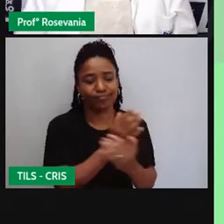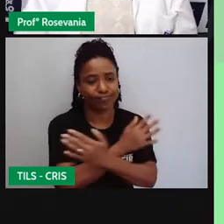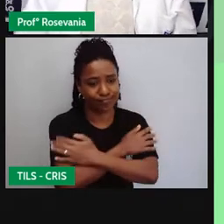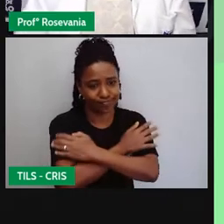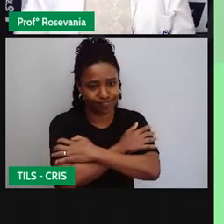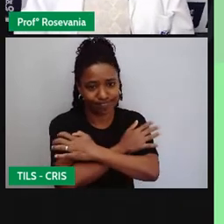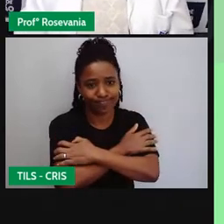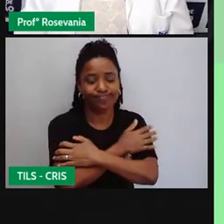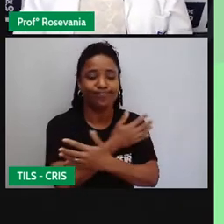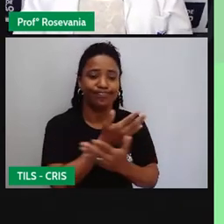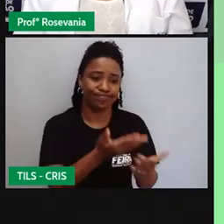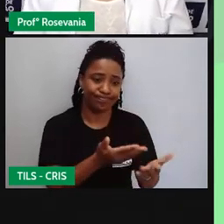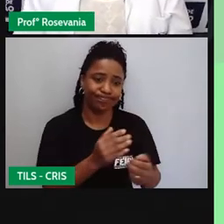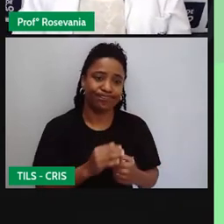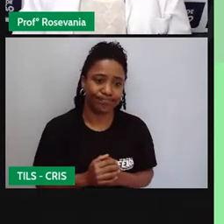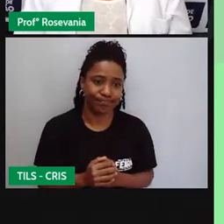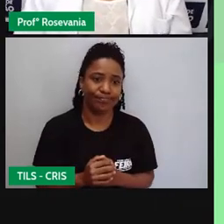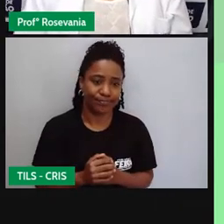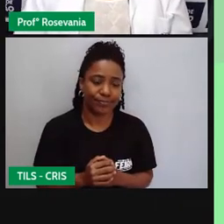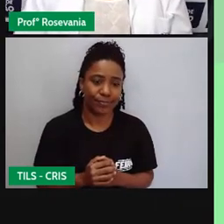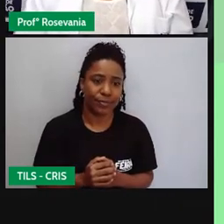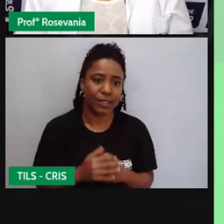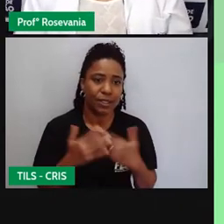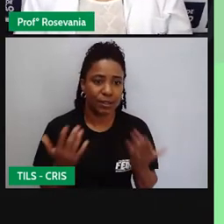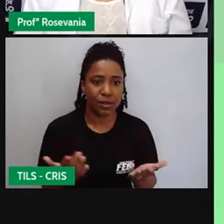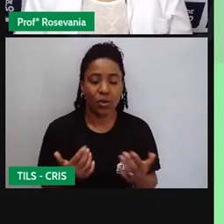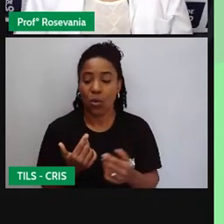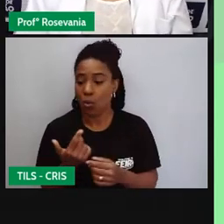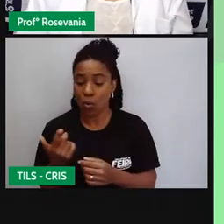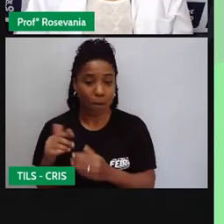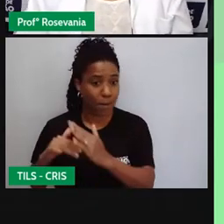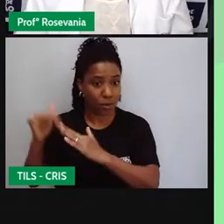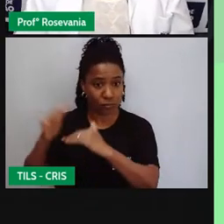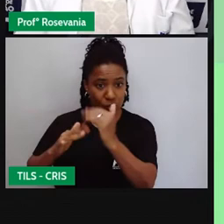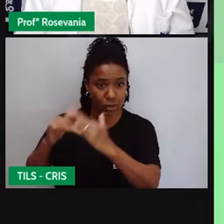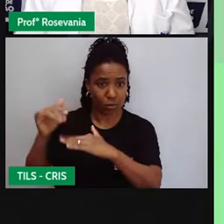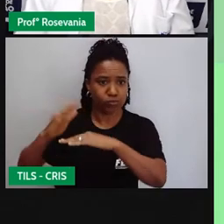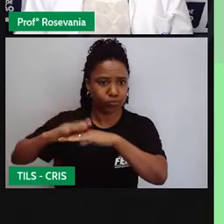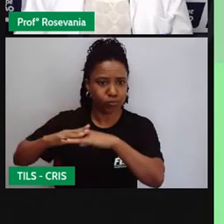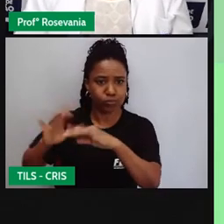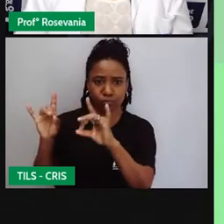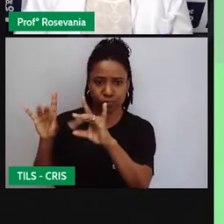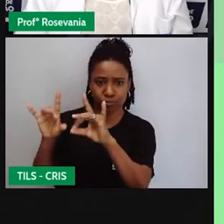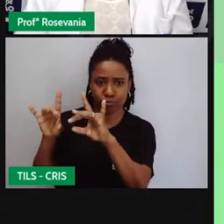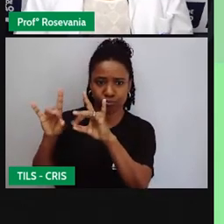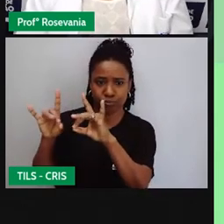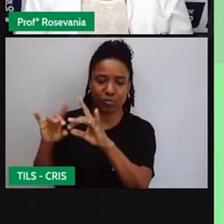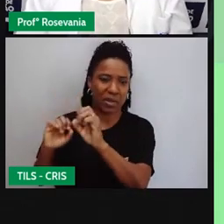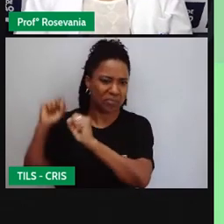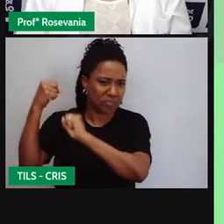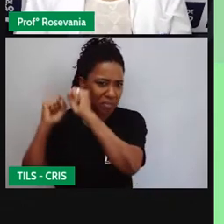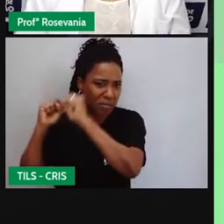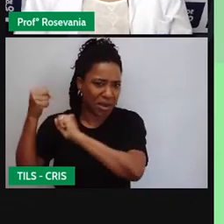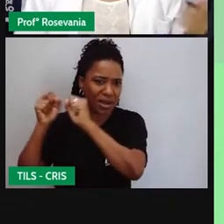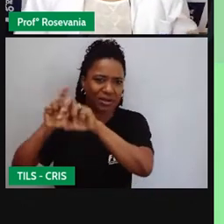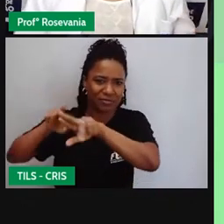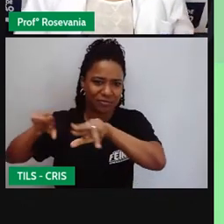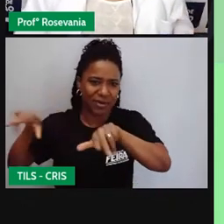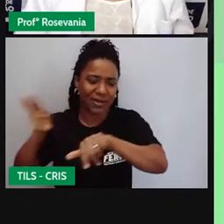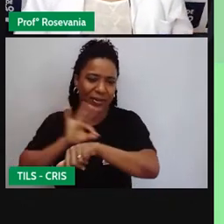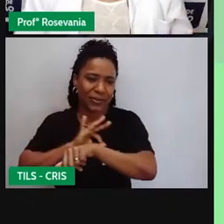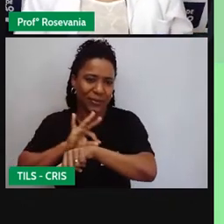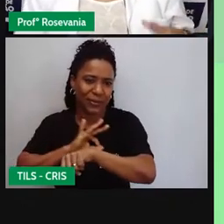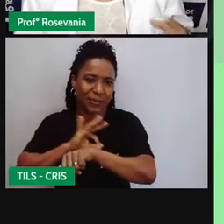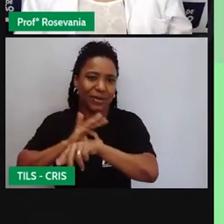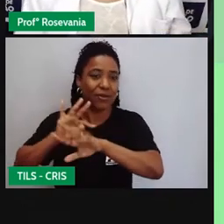infelizmente, ficou desempregado. E aí foi dando espaço para outros tipos de profissionais. E, junto a isso, passou a ter o conhecimento científico para